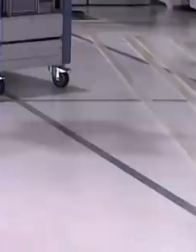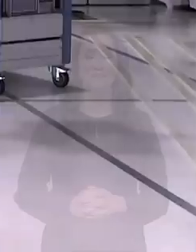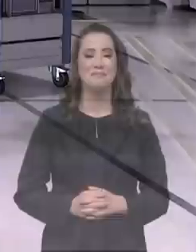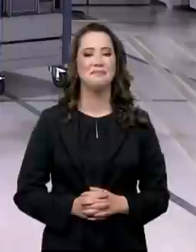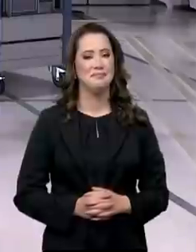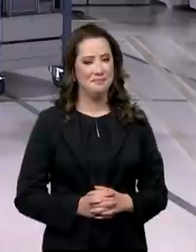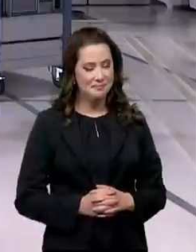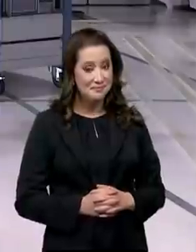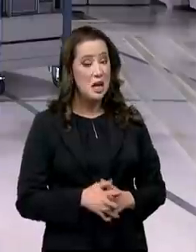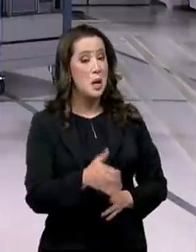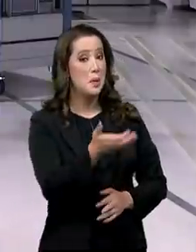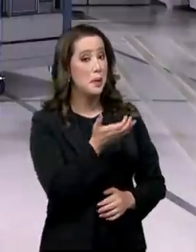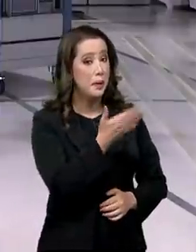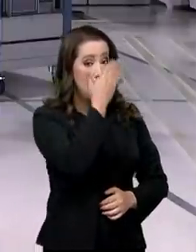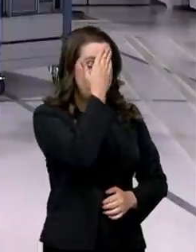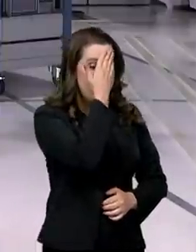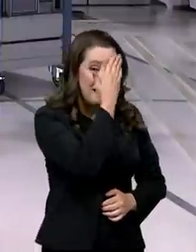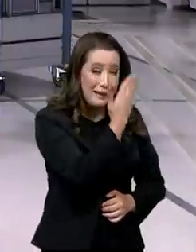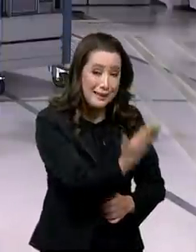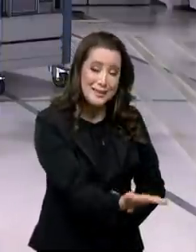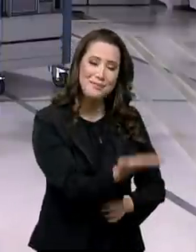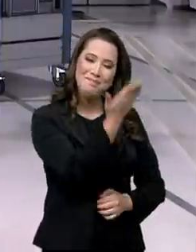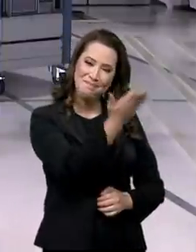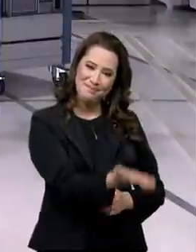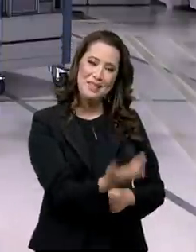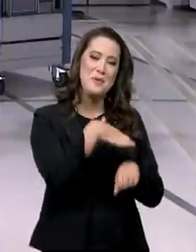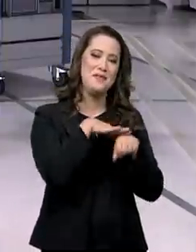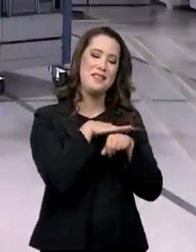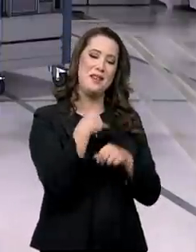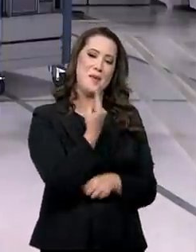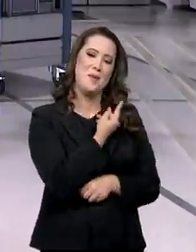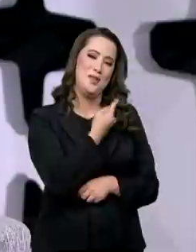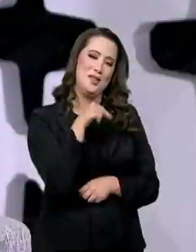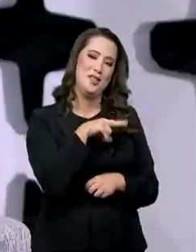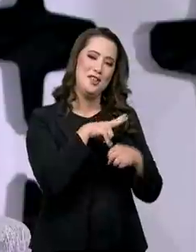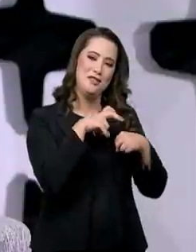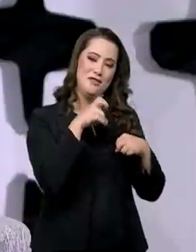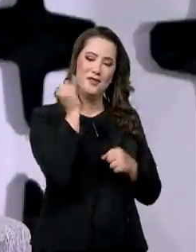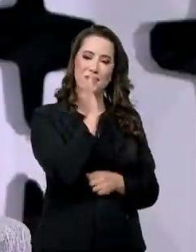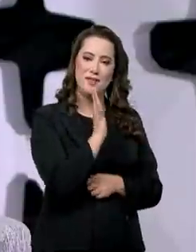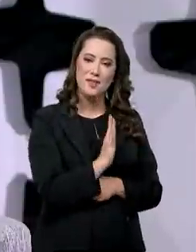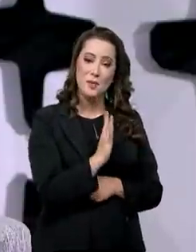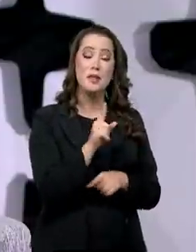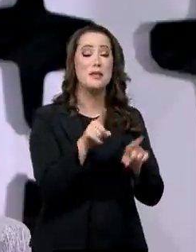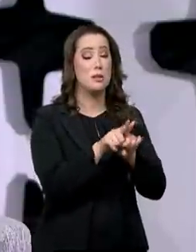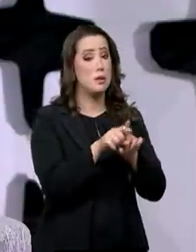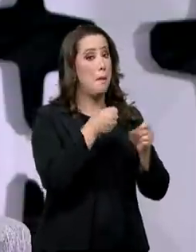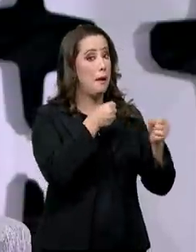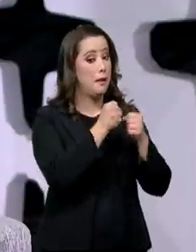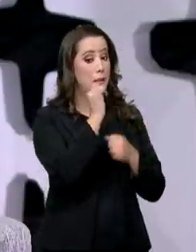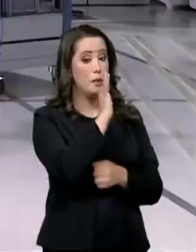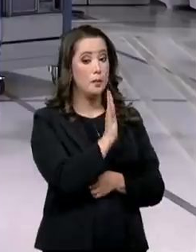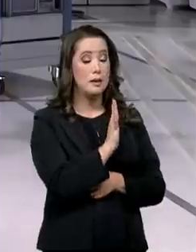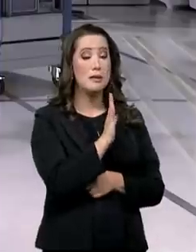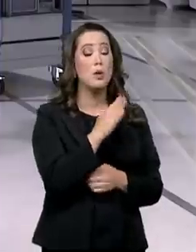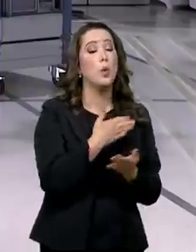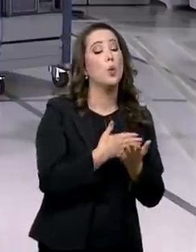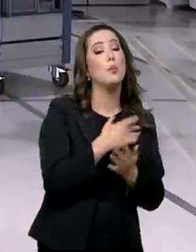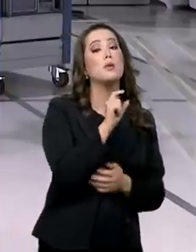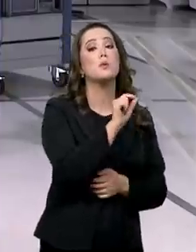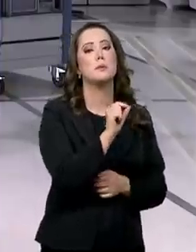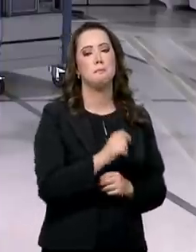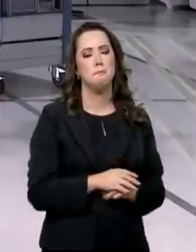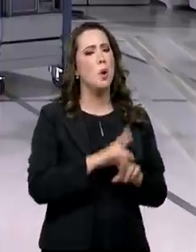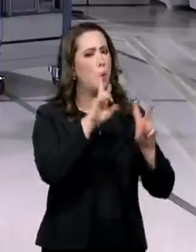Vinícius, primeiro eu quero agradecer muito o senhor por falar com a gente, a Voz do Brasil, também repórter Brasil, e começo falando já